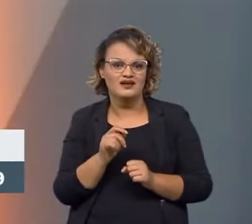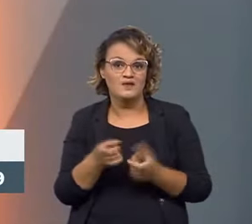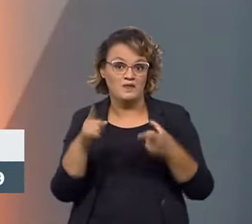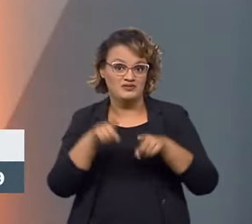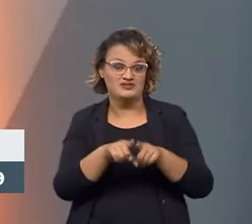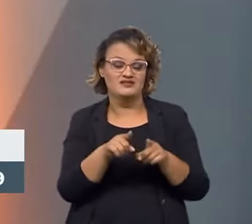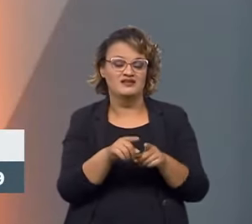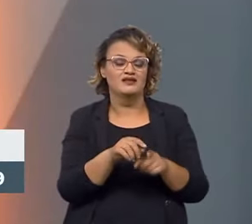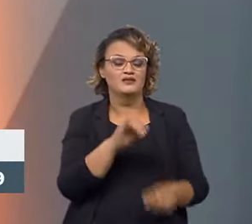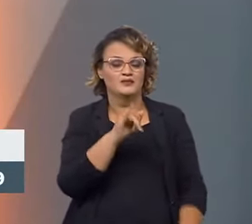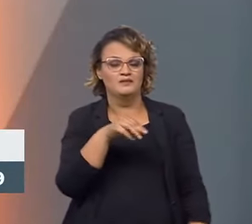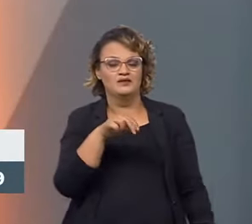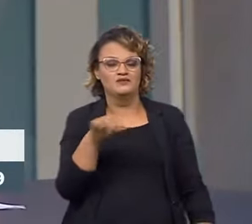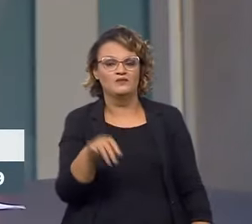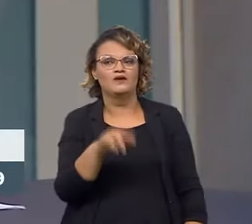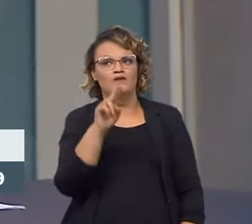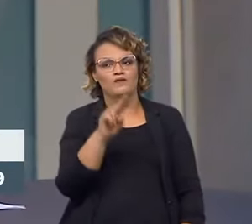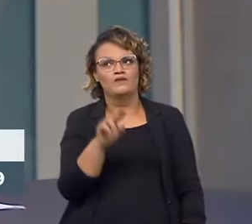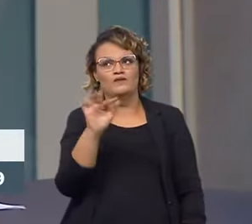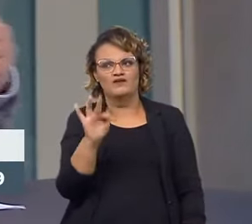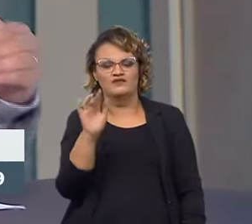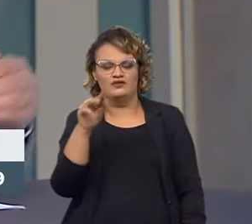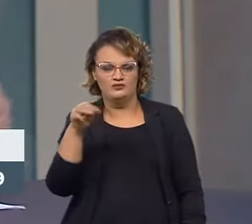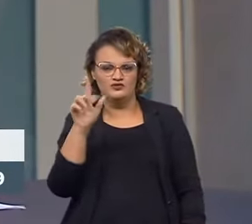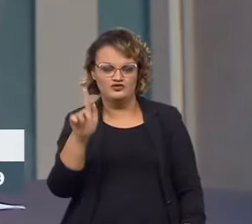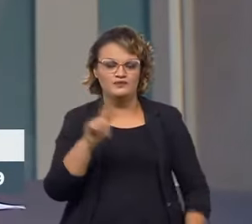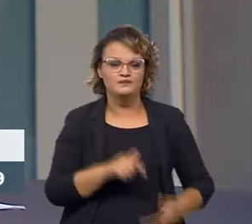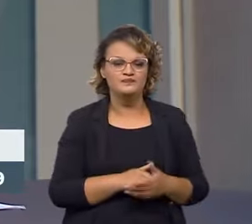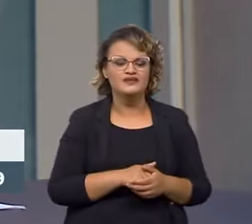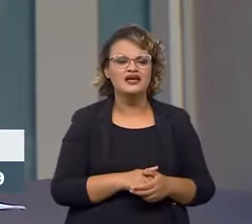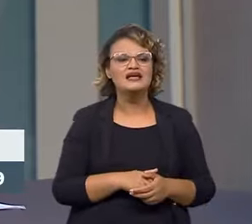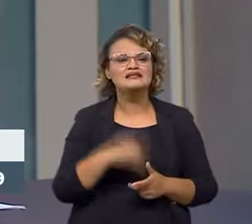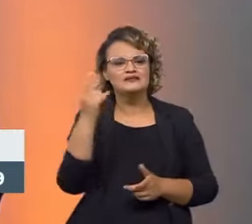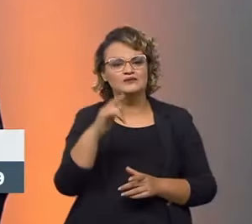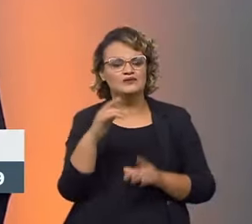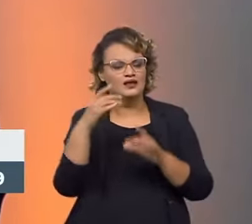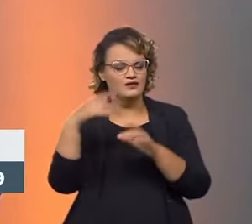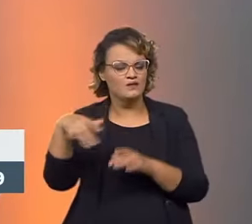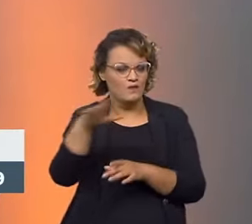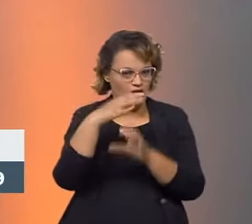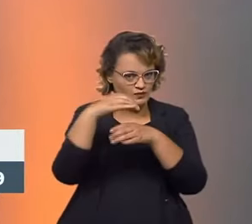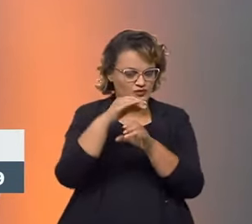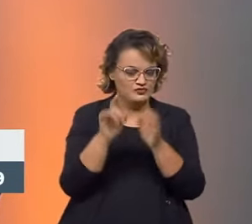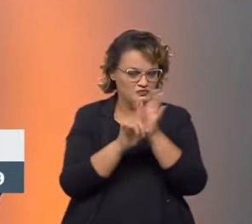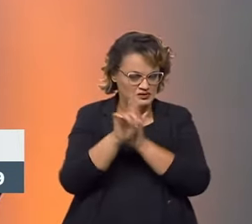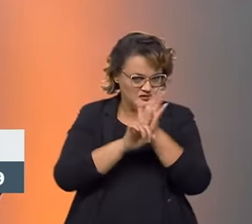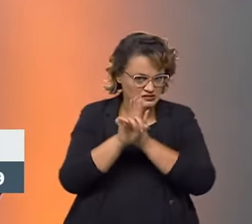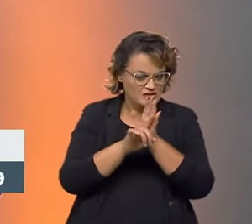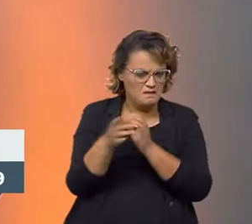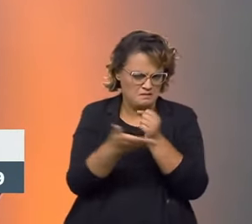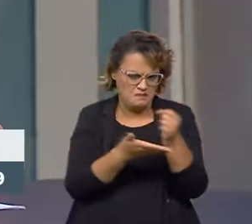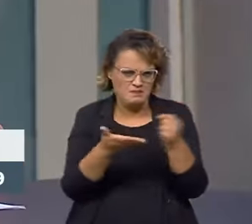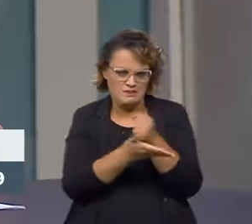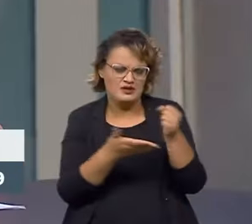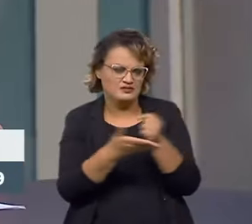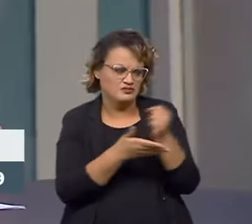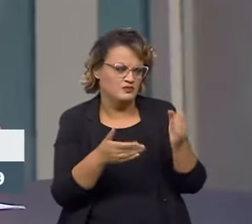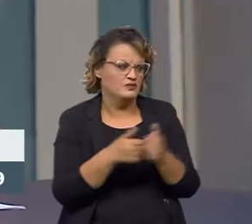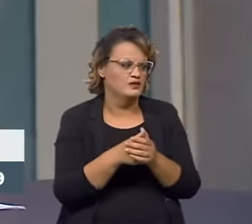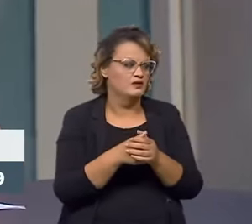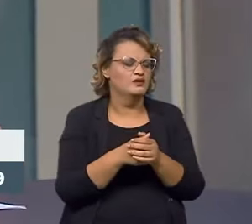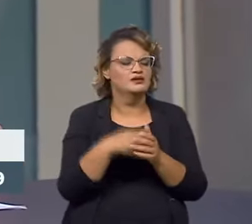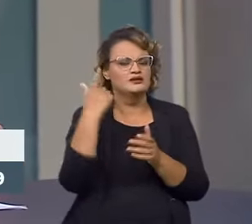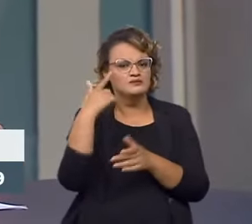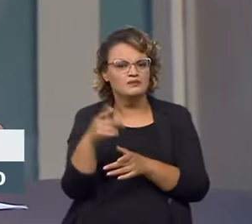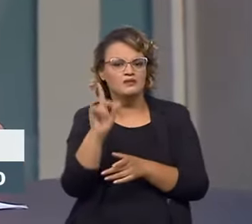Inmetro com UFMG, por exemplo. Então, ele tem um laboratório de pesquisa para desenvolver tanto a metrologia básica, você ter o padrão do metro,